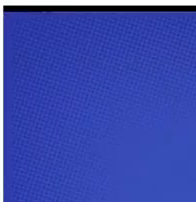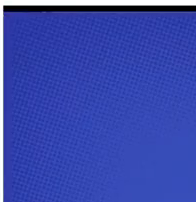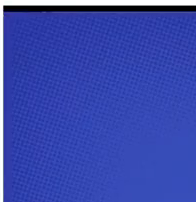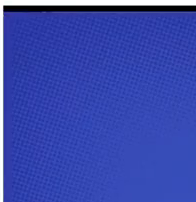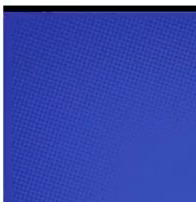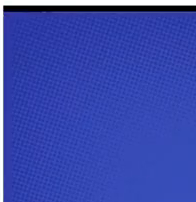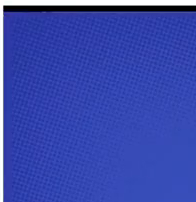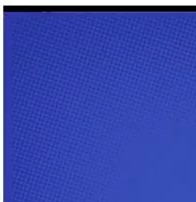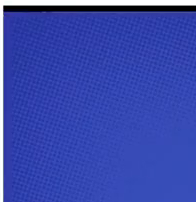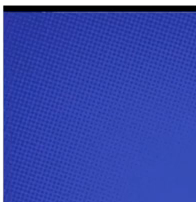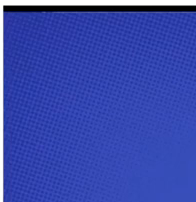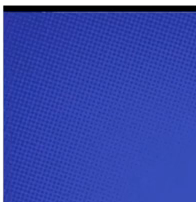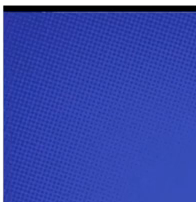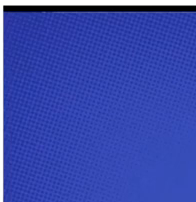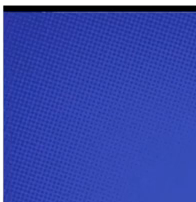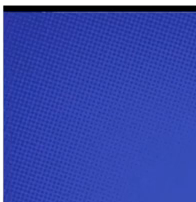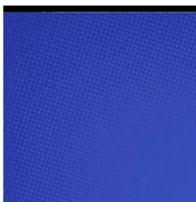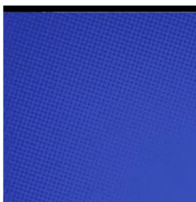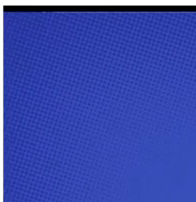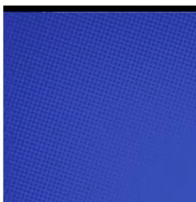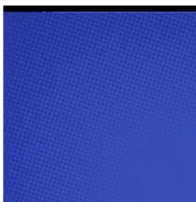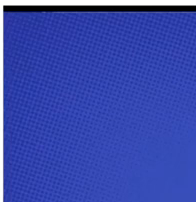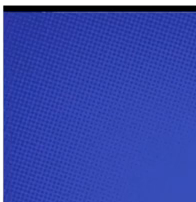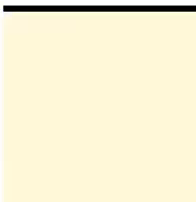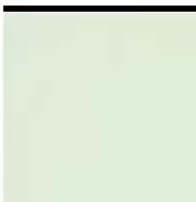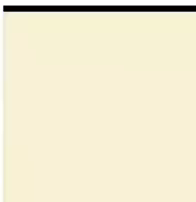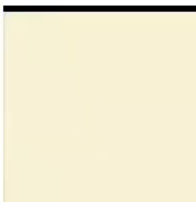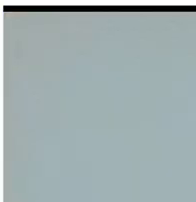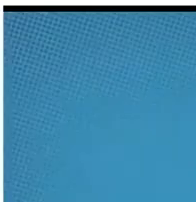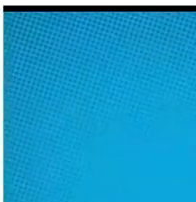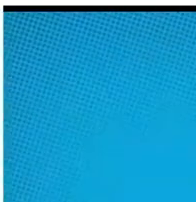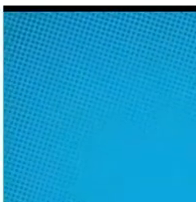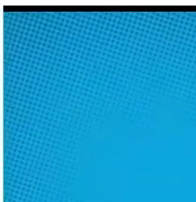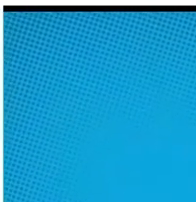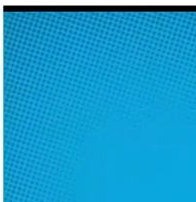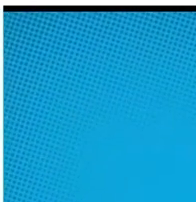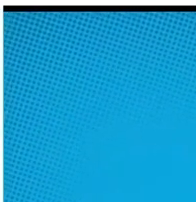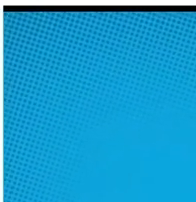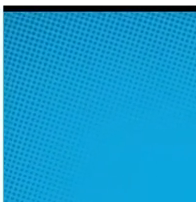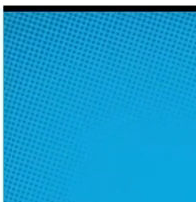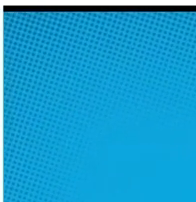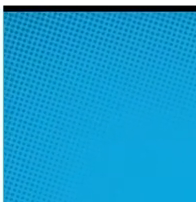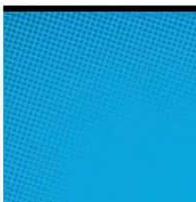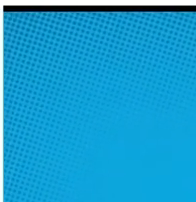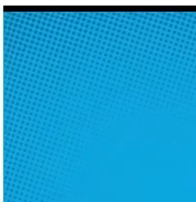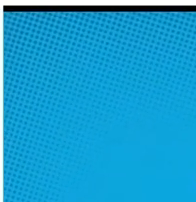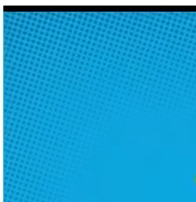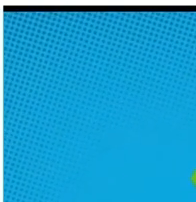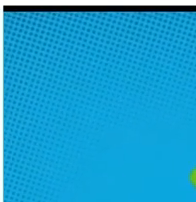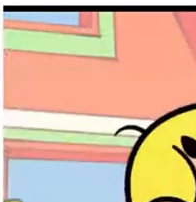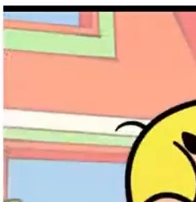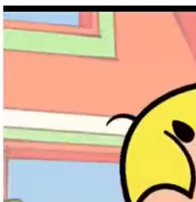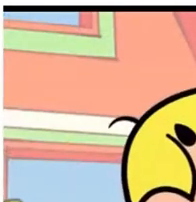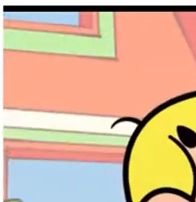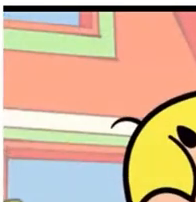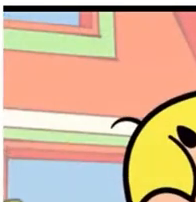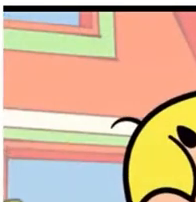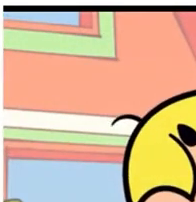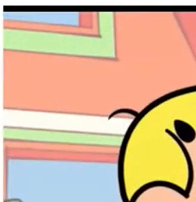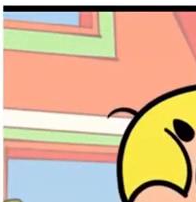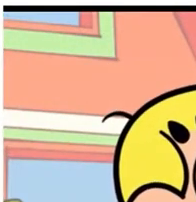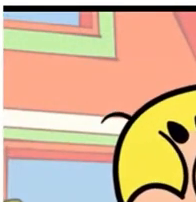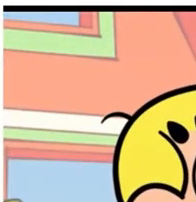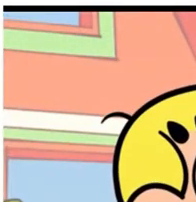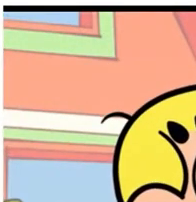e todos eles se misturaram cada vez mais. E por meio dessa miscigenação, o lindo povo brasileiro foi formado. E aí,